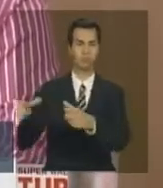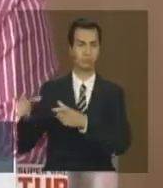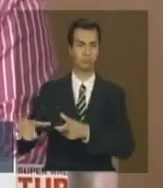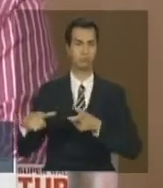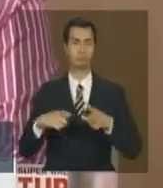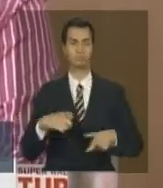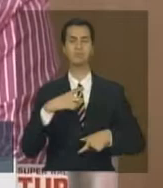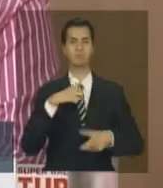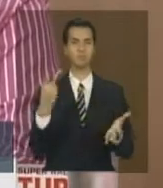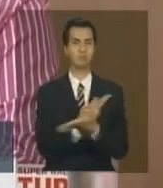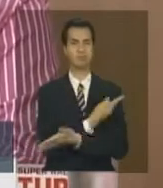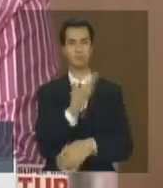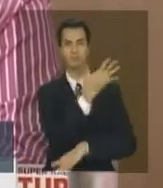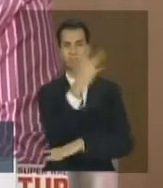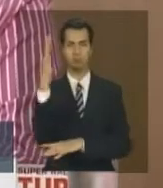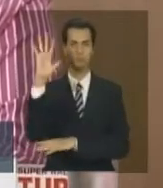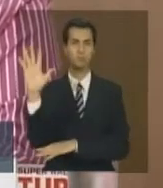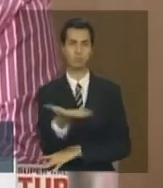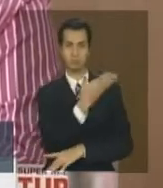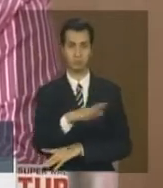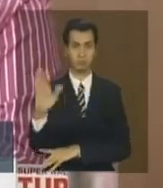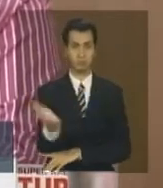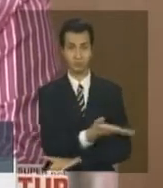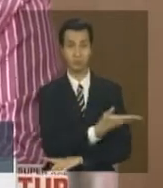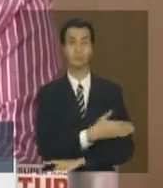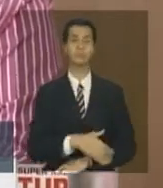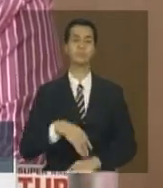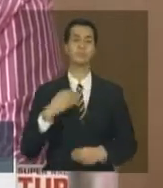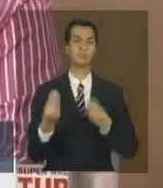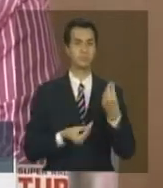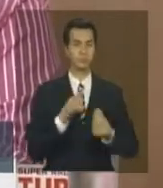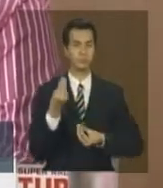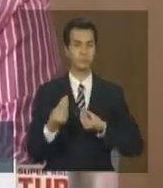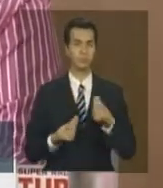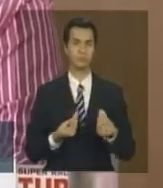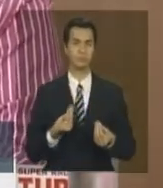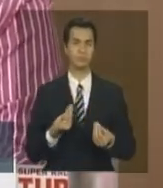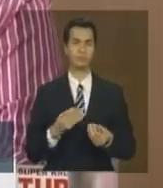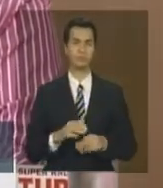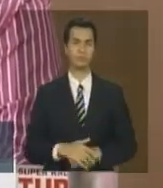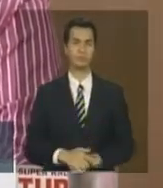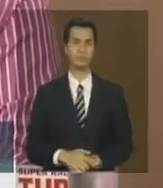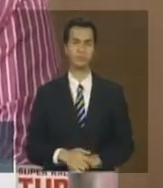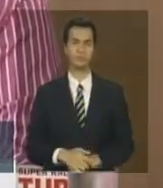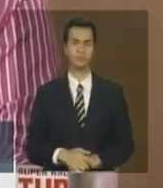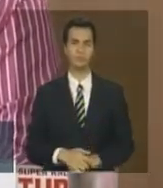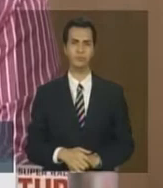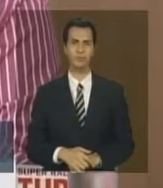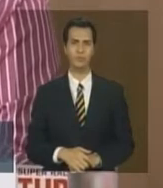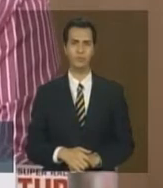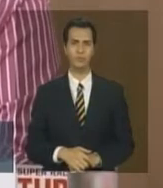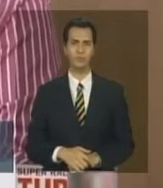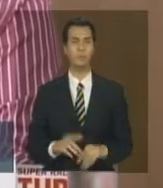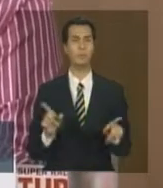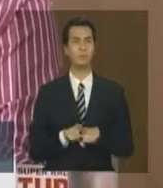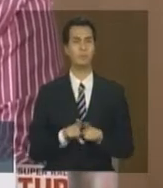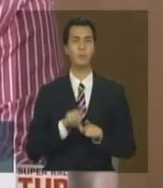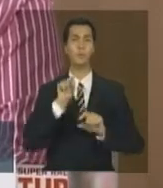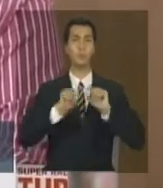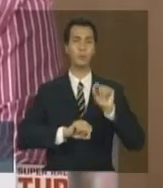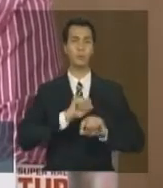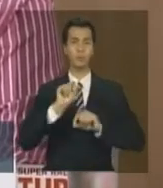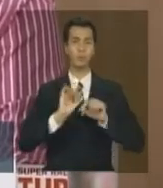biomas estão submetidos, do ponto de vista do desmatamento e da supressão de vegetação. E os próximos passos,